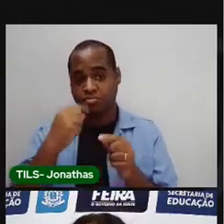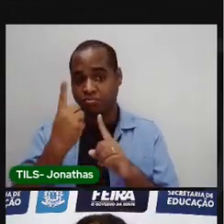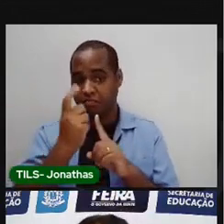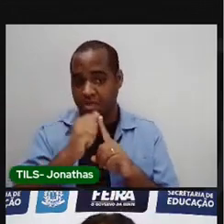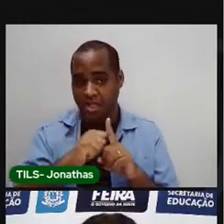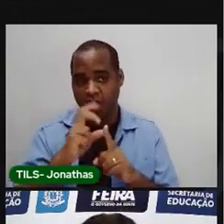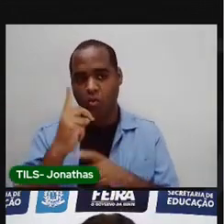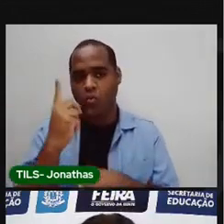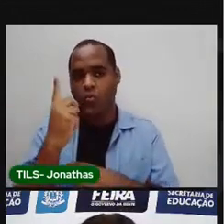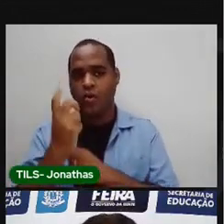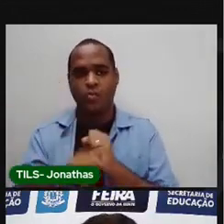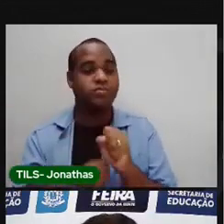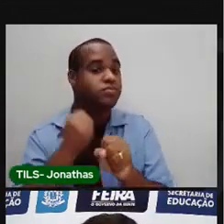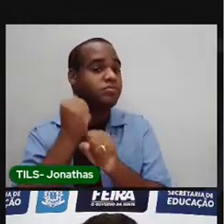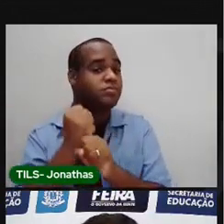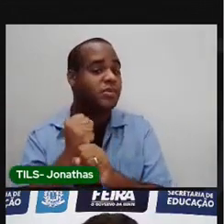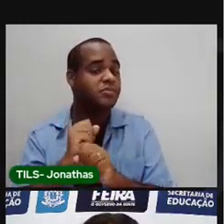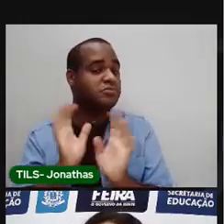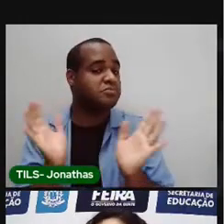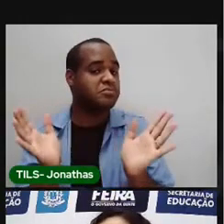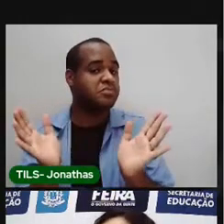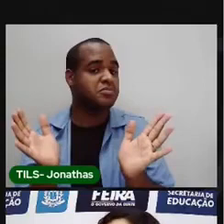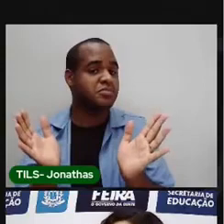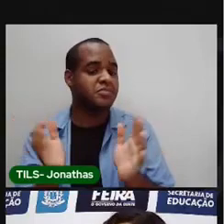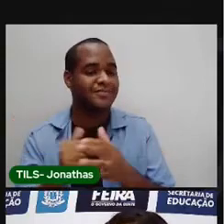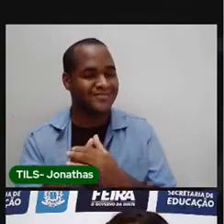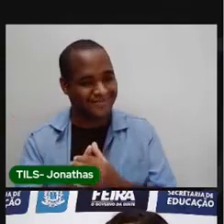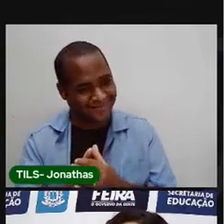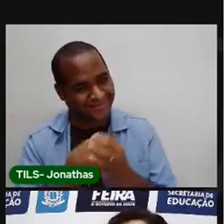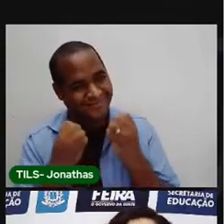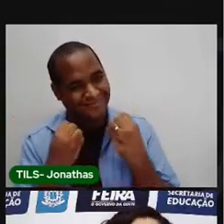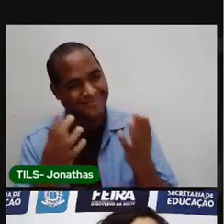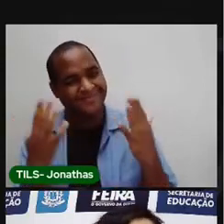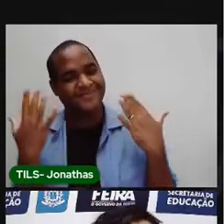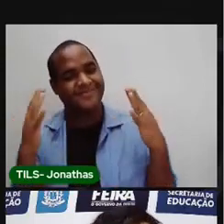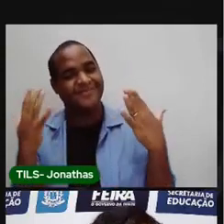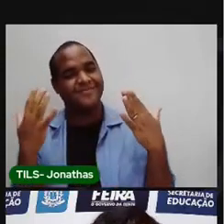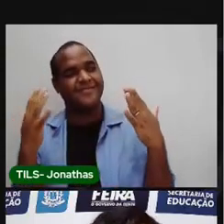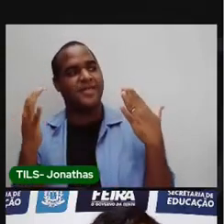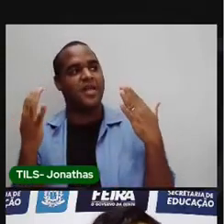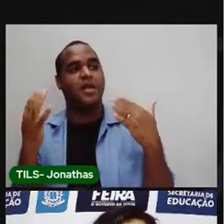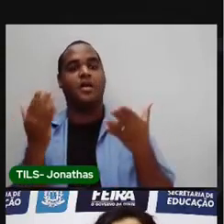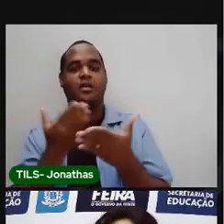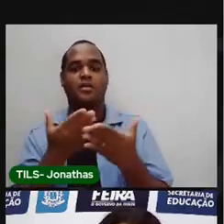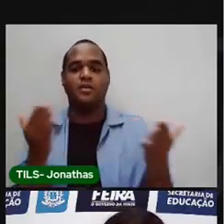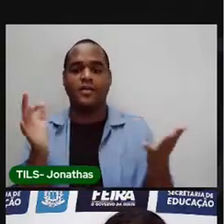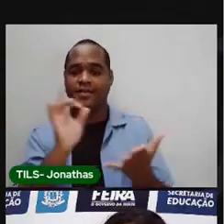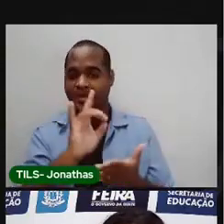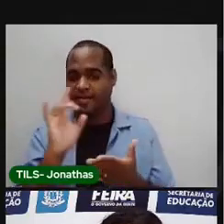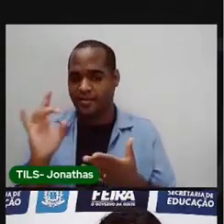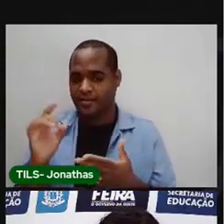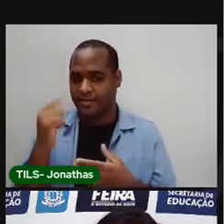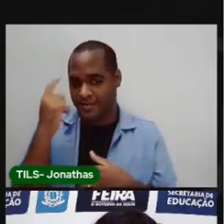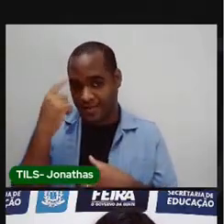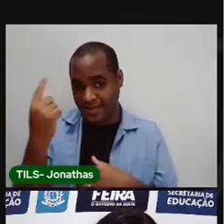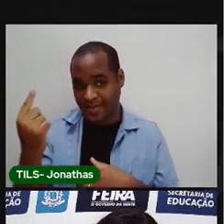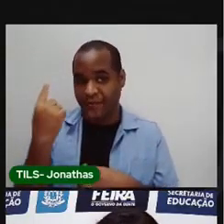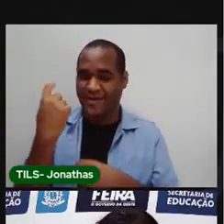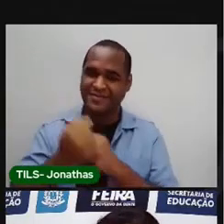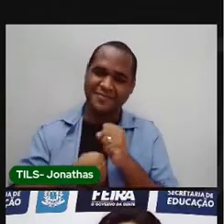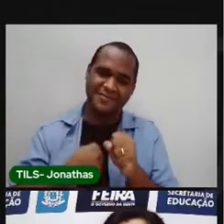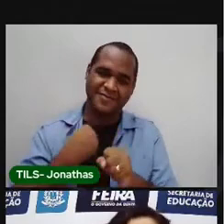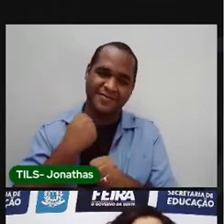mês. Ou uma vez por ano. Muito bem. E se a gente comemora uma vez por